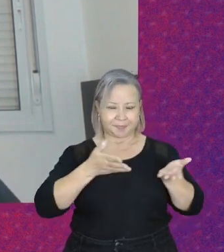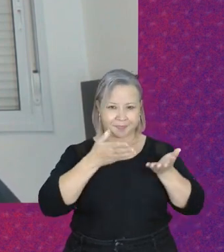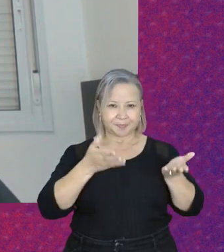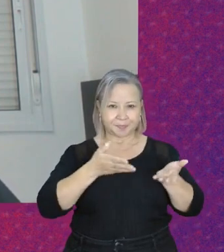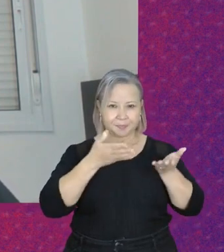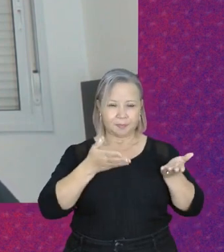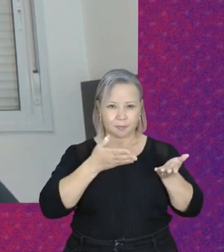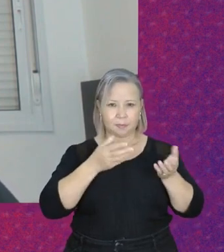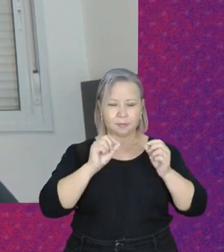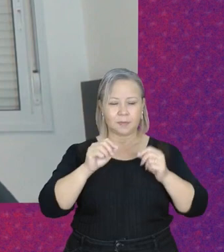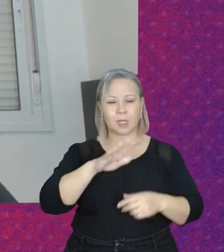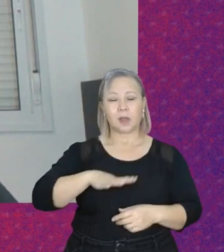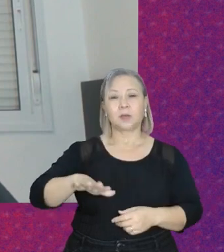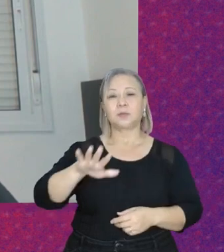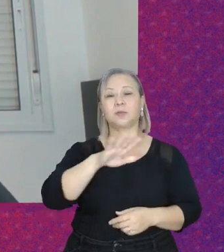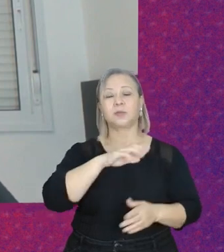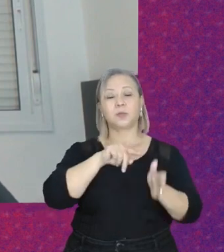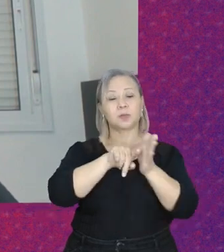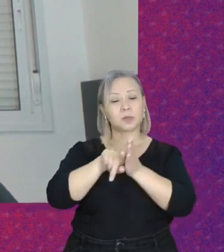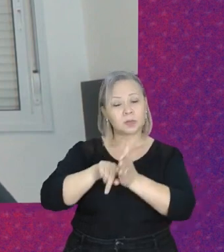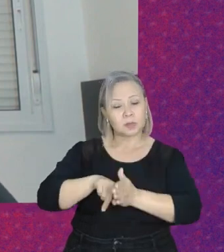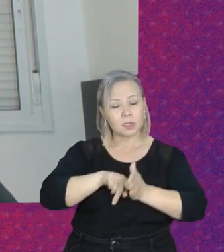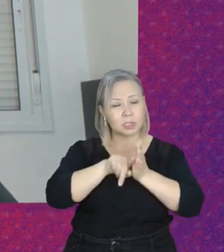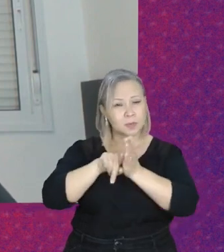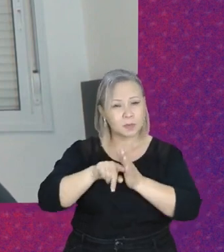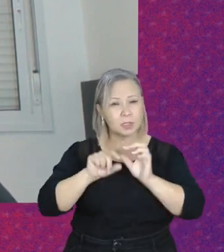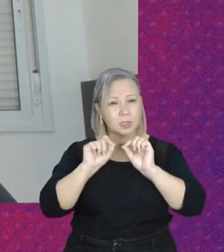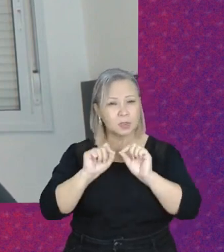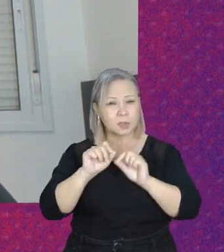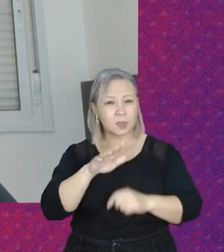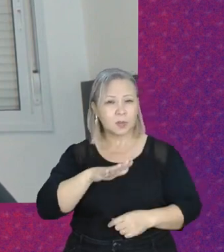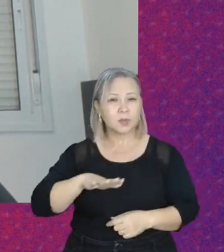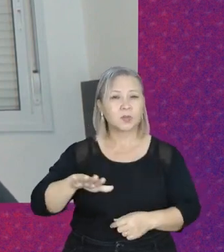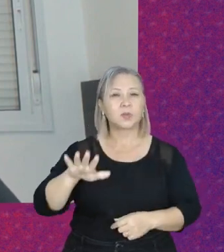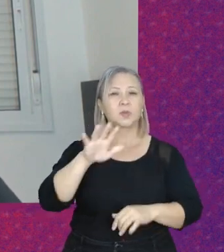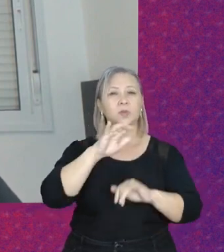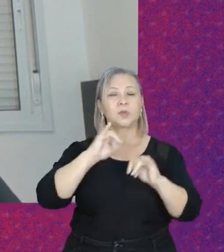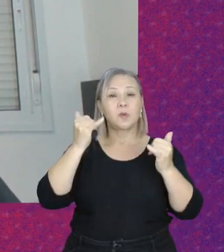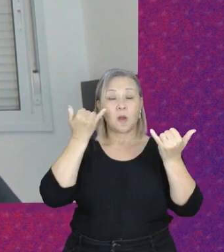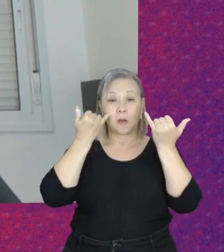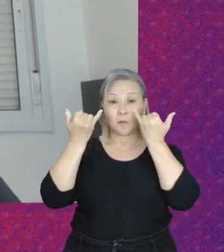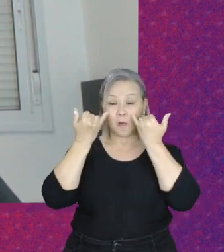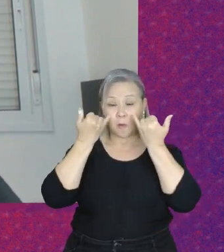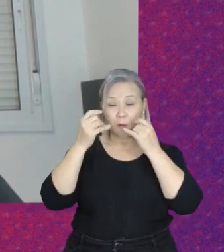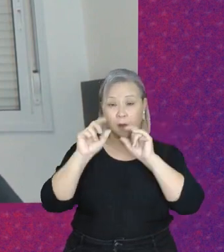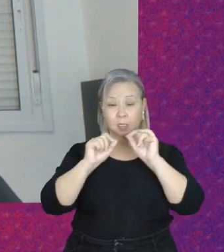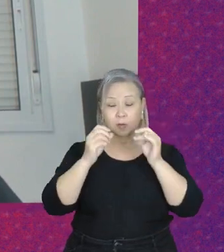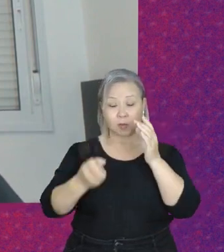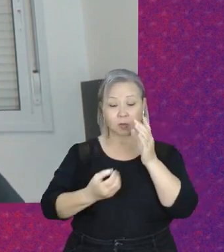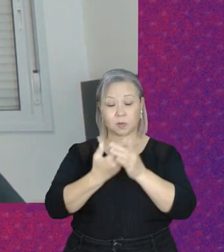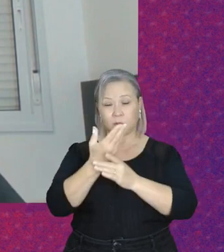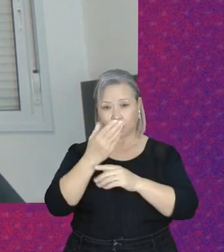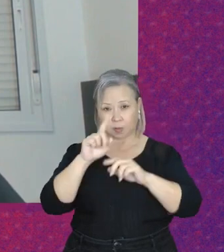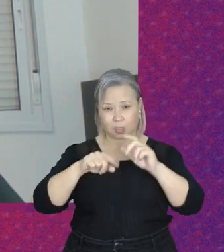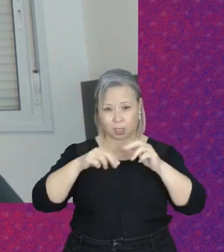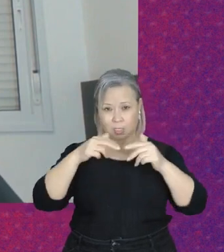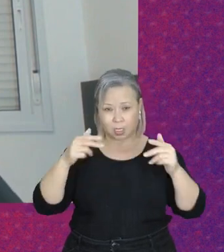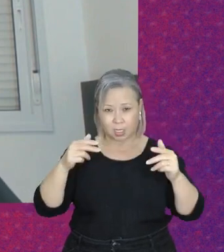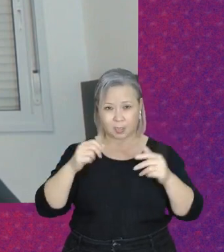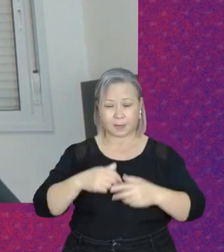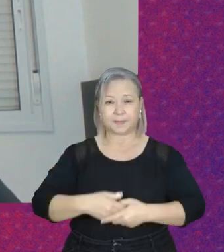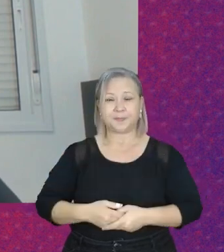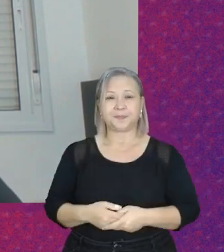todas as pesquisas, todas as informações que são produzidas, que